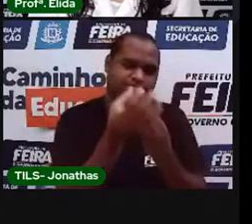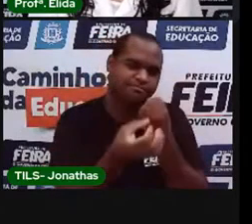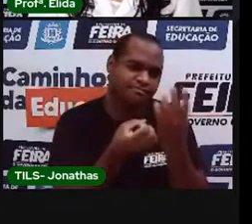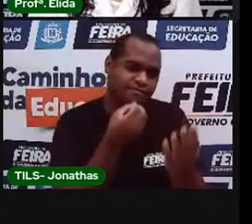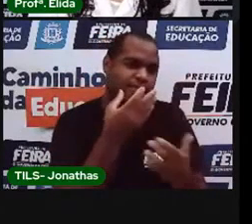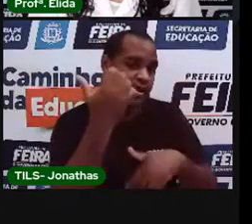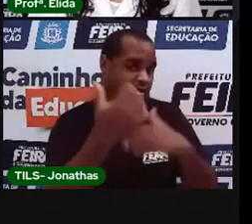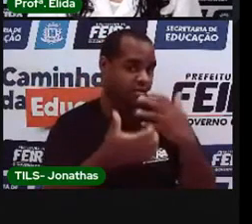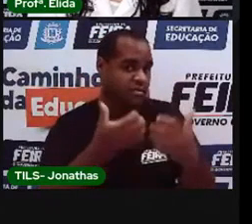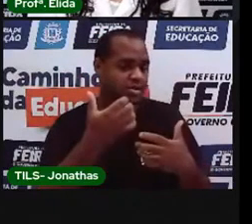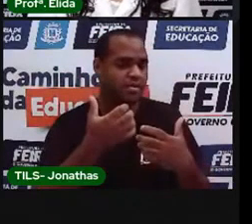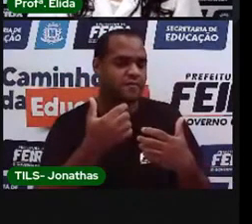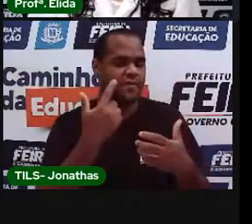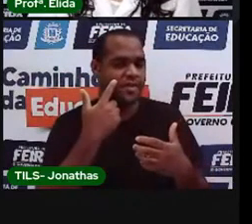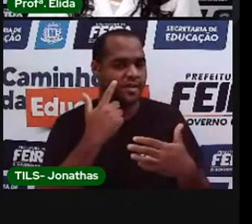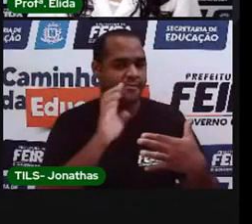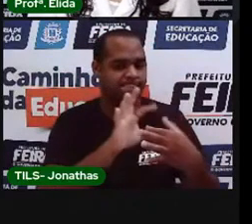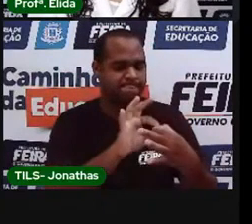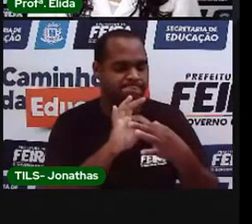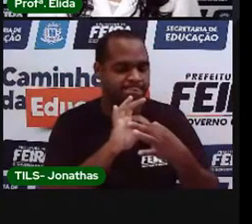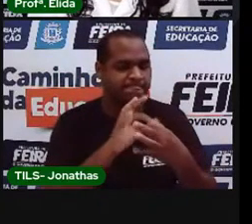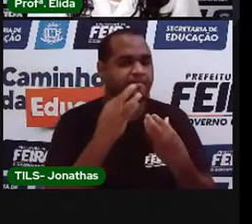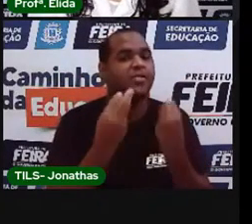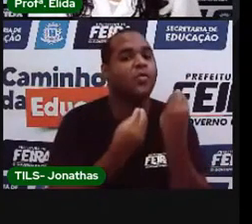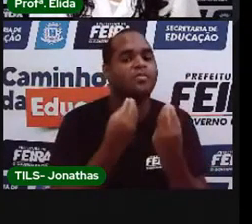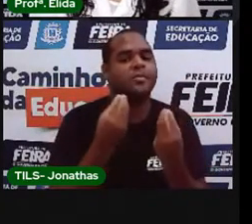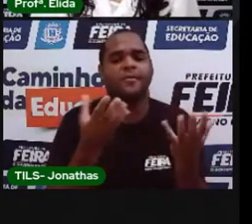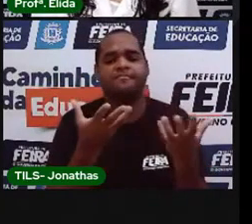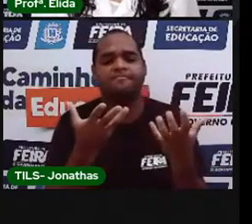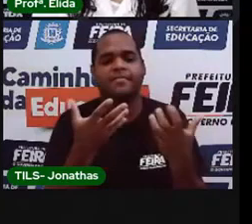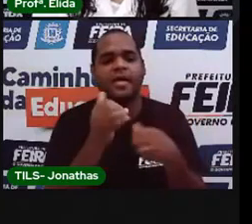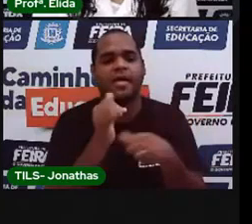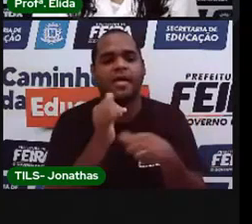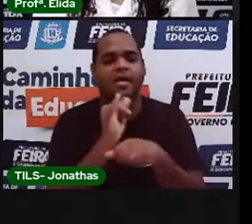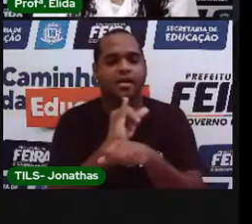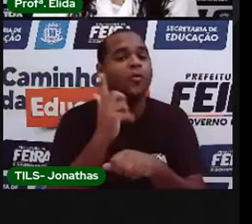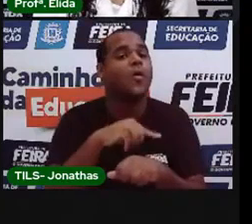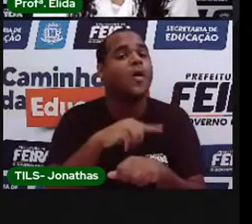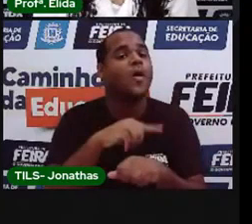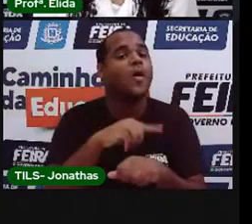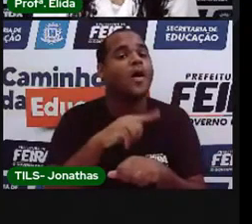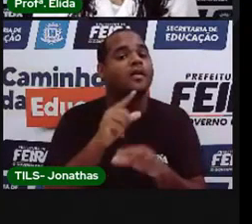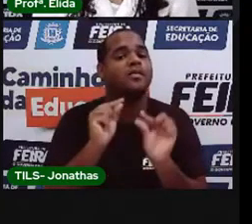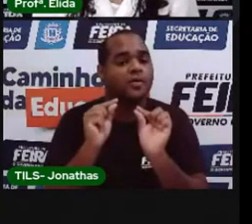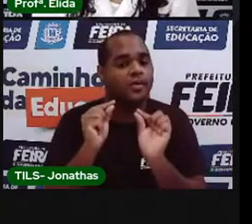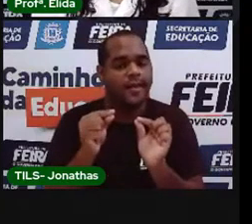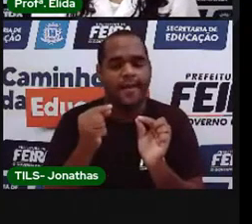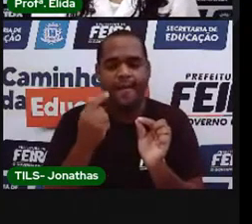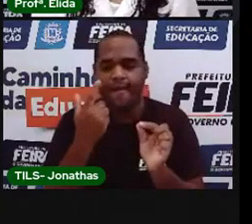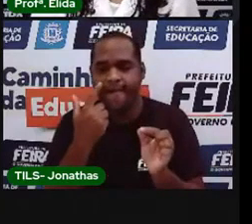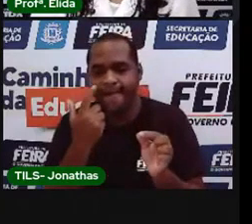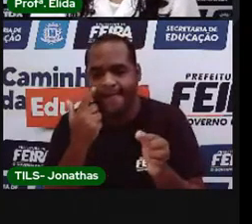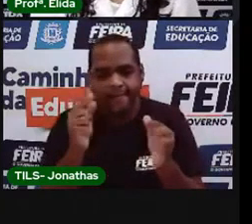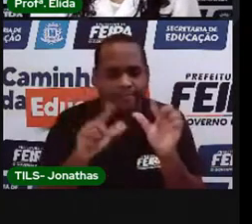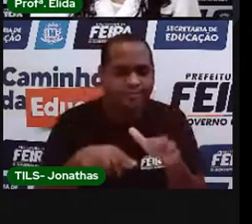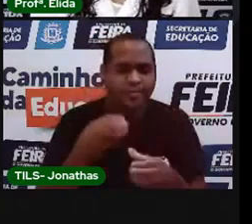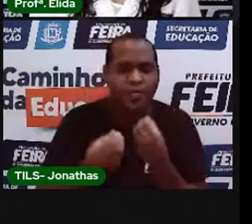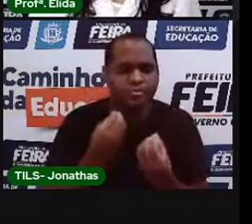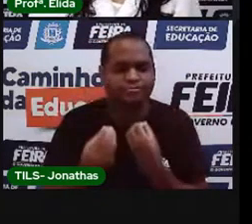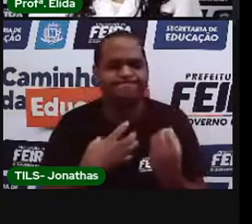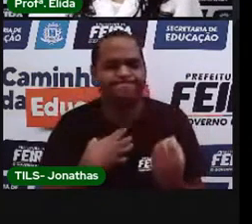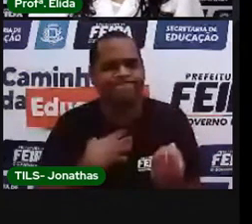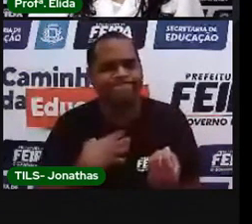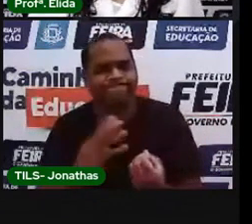vocês vão buscar uma estratégia para poder lidar com aquela situação. Quando